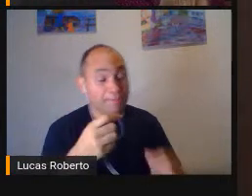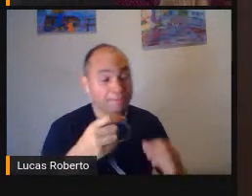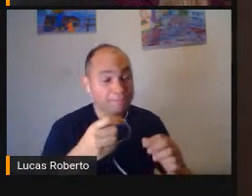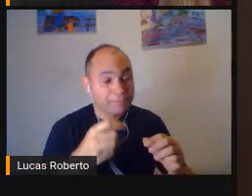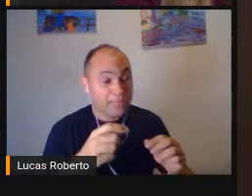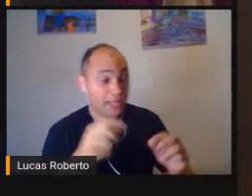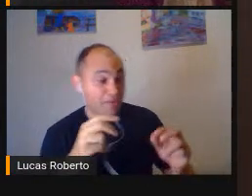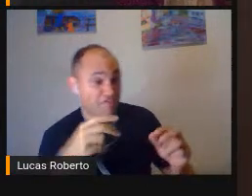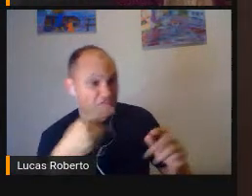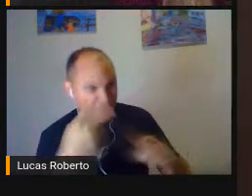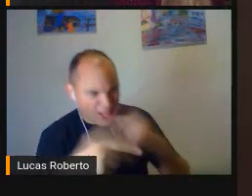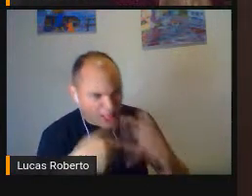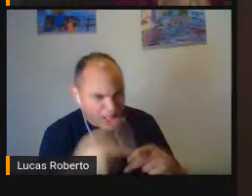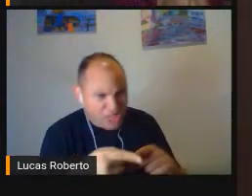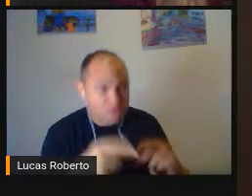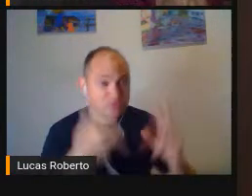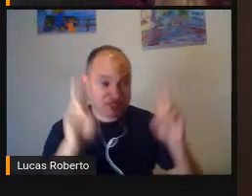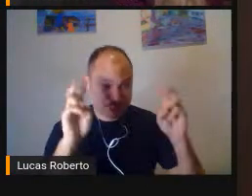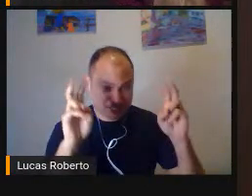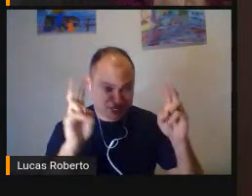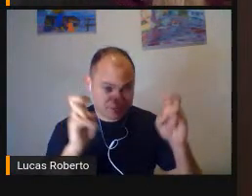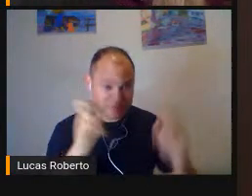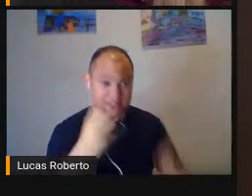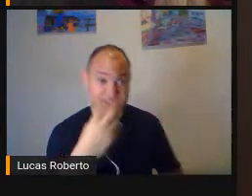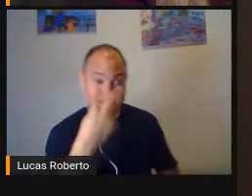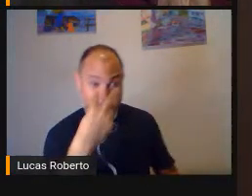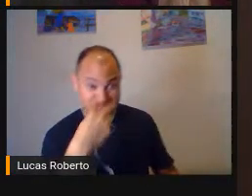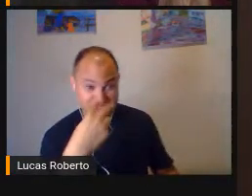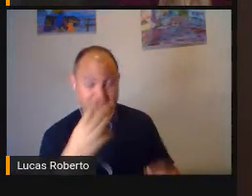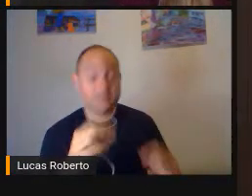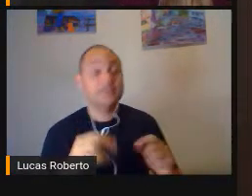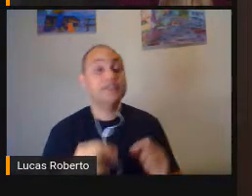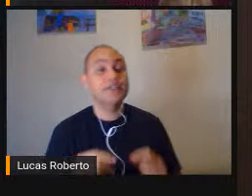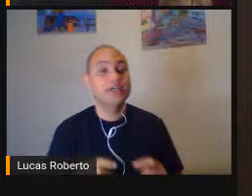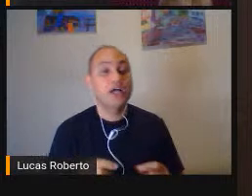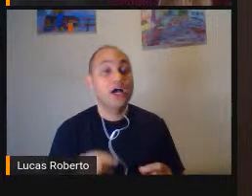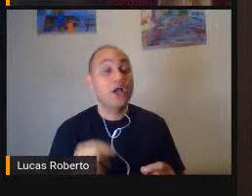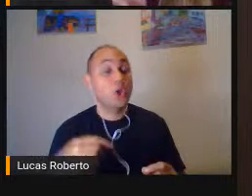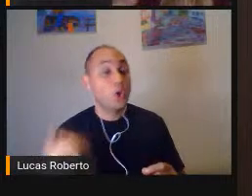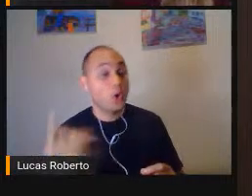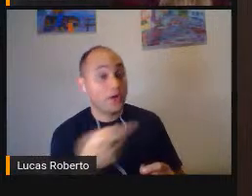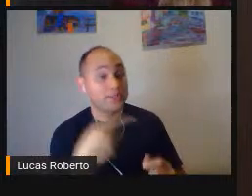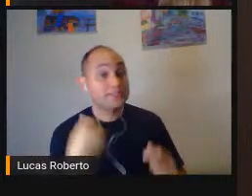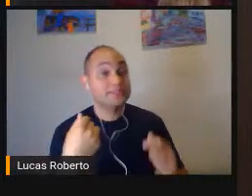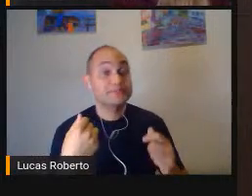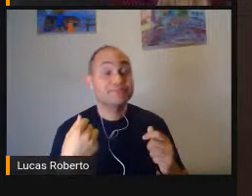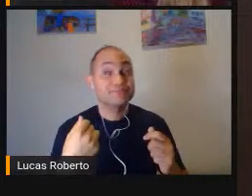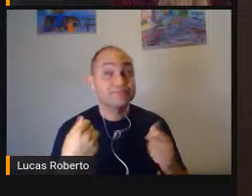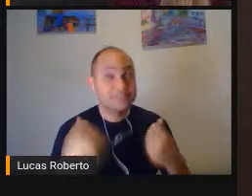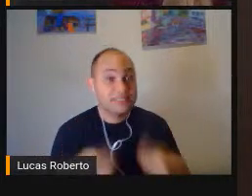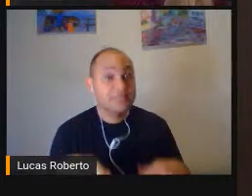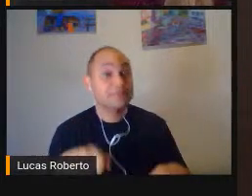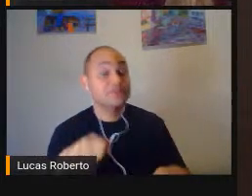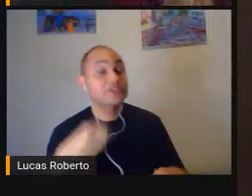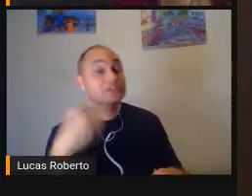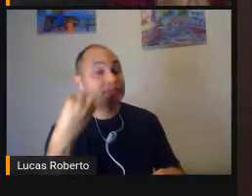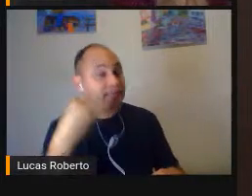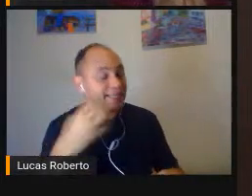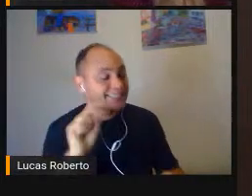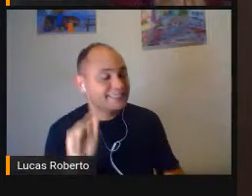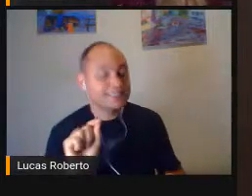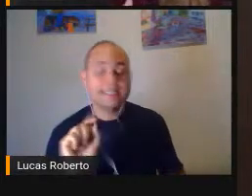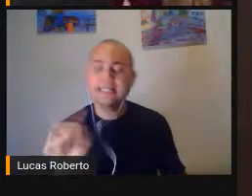a respeito É importante destacar Que a deficiência Não é o simples fato De uma pessoa Ter miopia